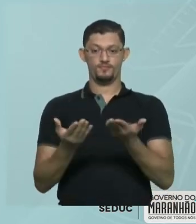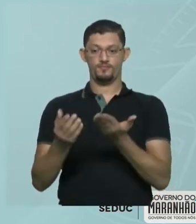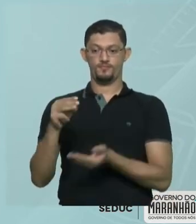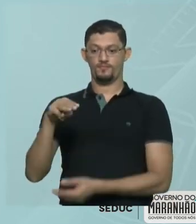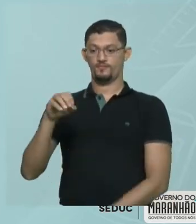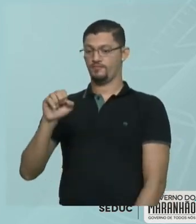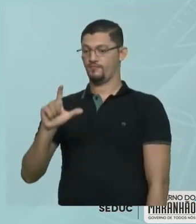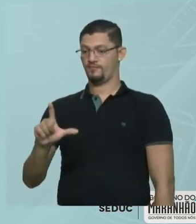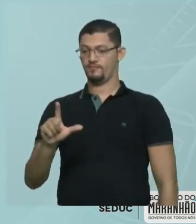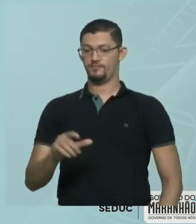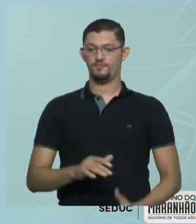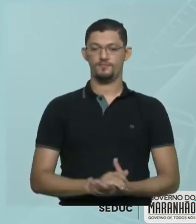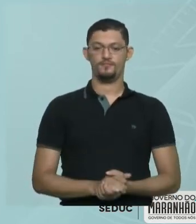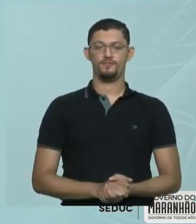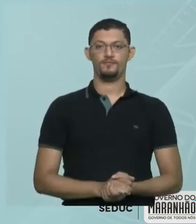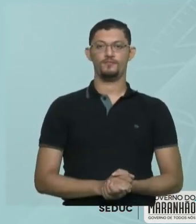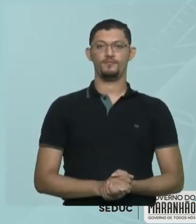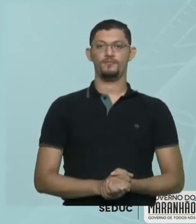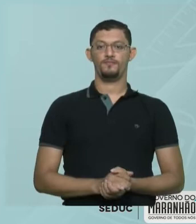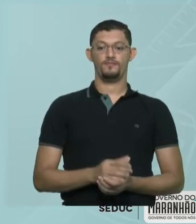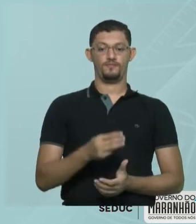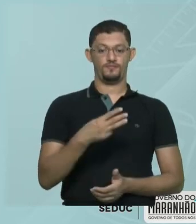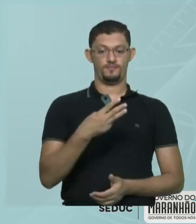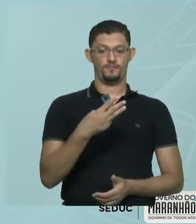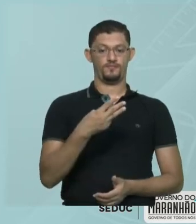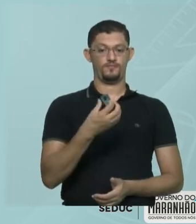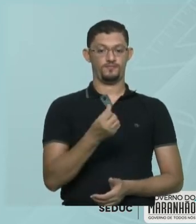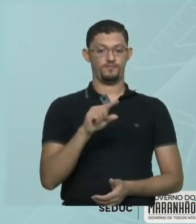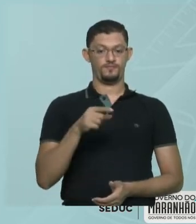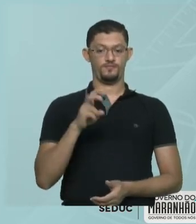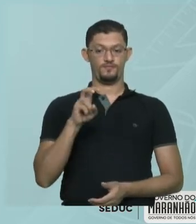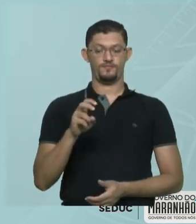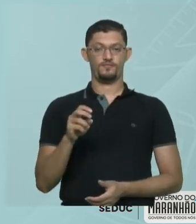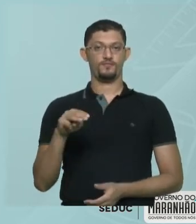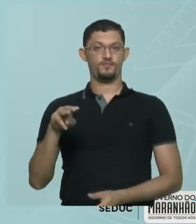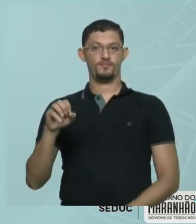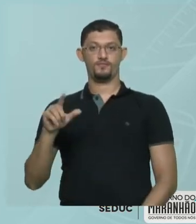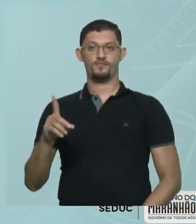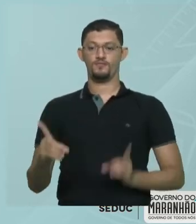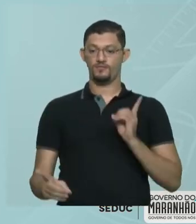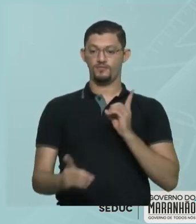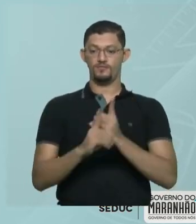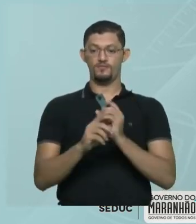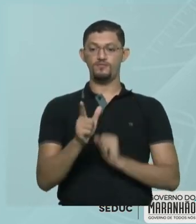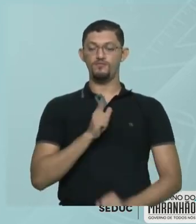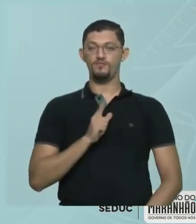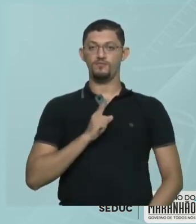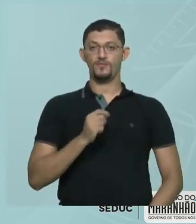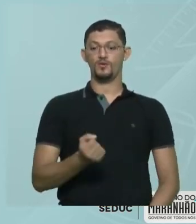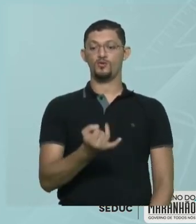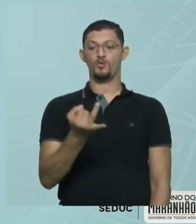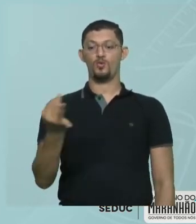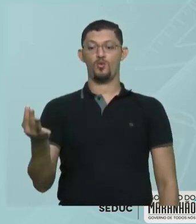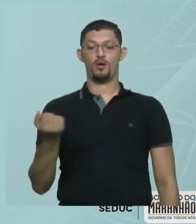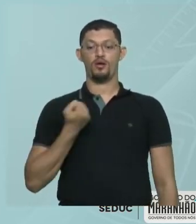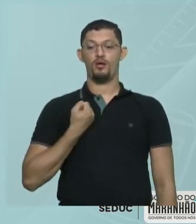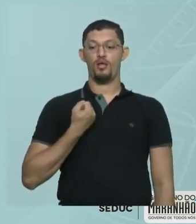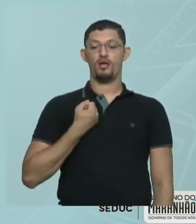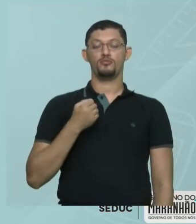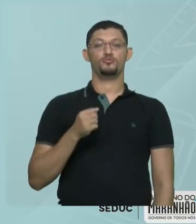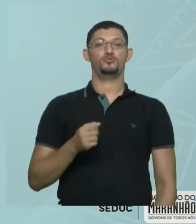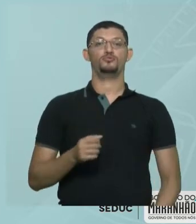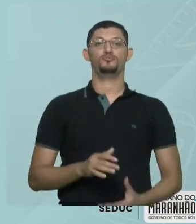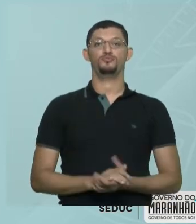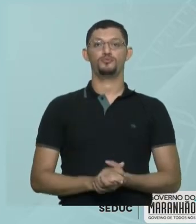,5 gramas por 36,5 gramas por mol, eu vou descobrir que eu tenho, em quantidade de matéria,